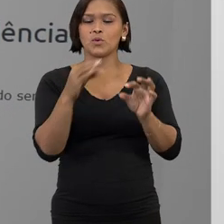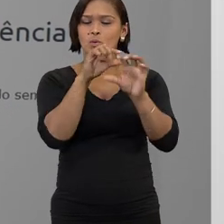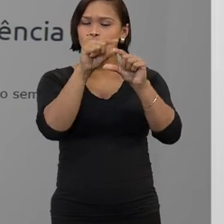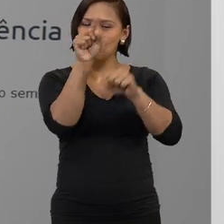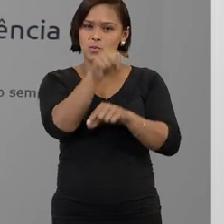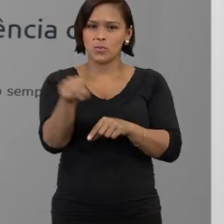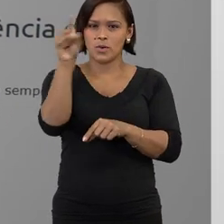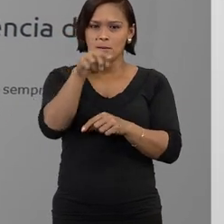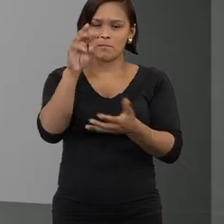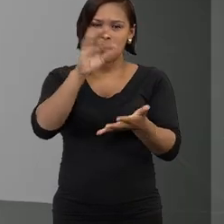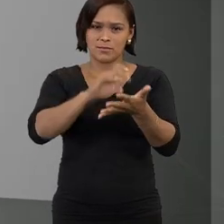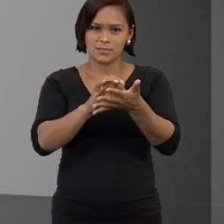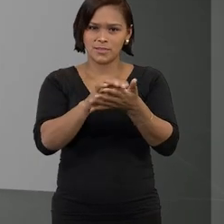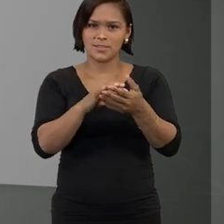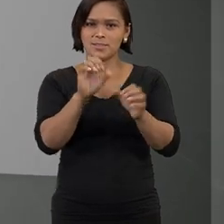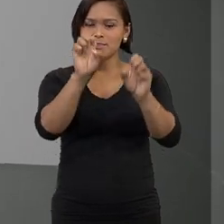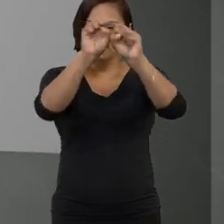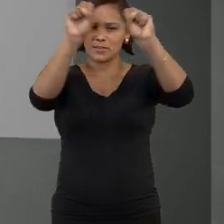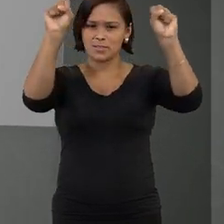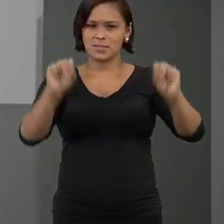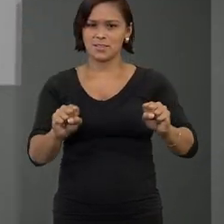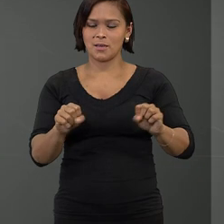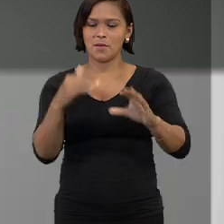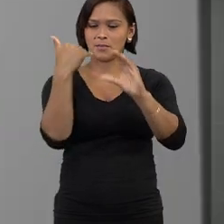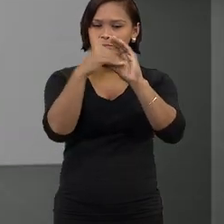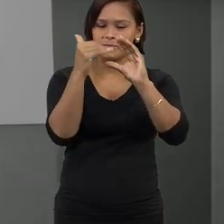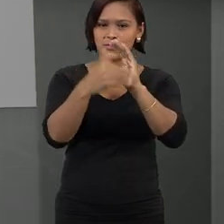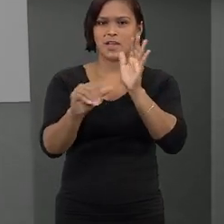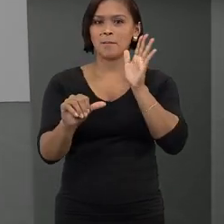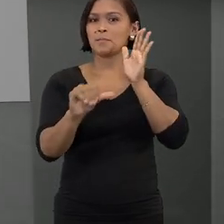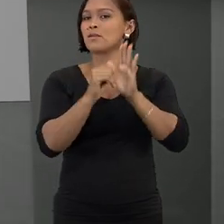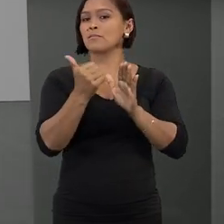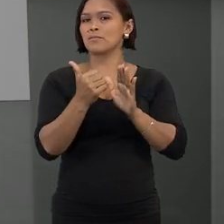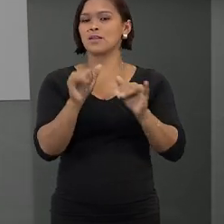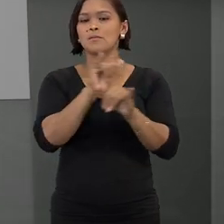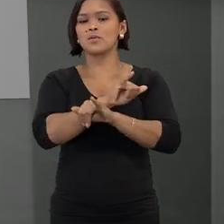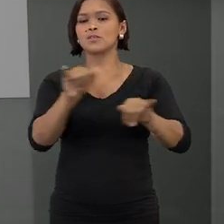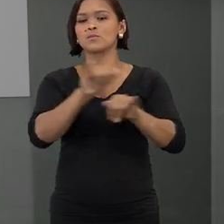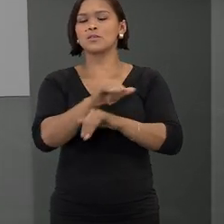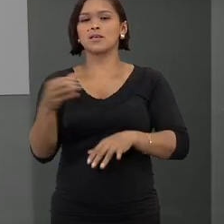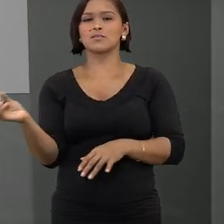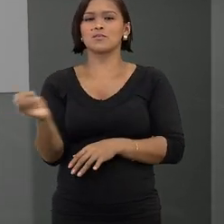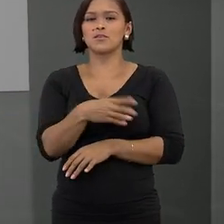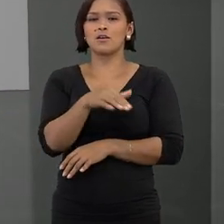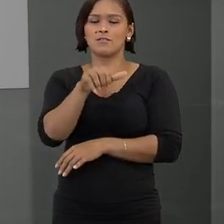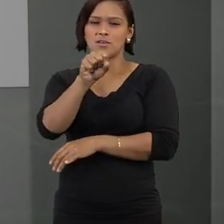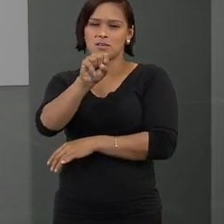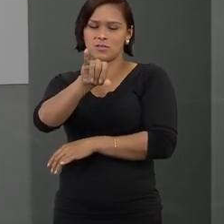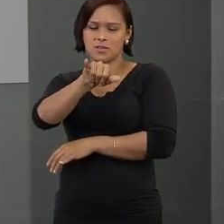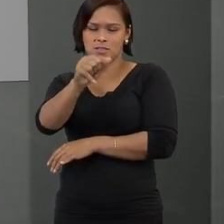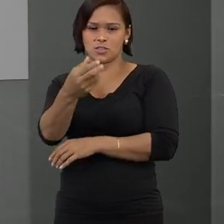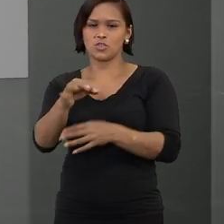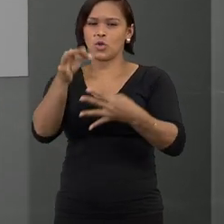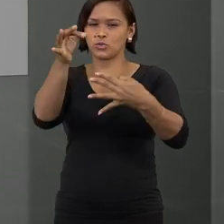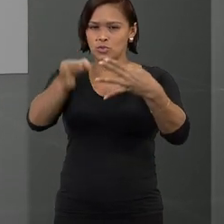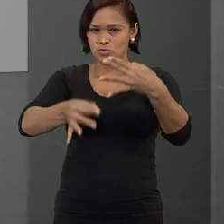o seu e-mail cadastrado em nosso sistema, você recebe sempre, em primeira mão, as novas publicações do informativo de jurisprudência,